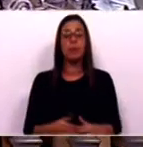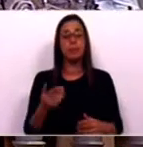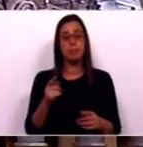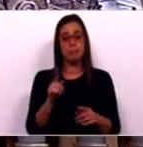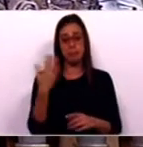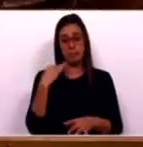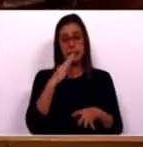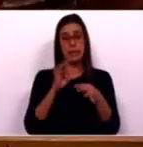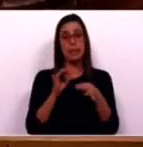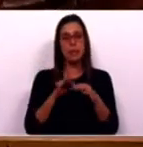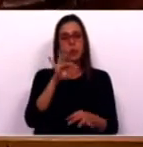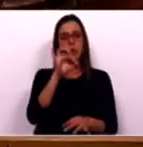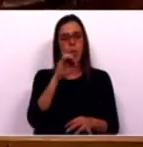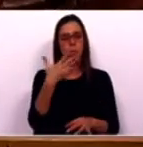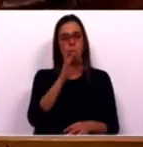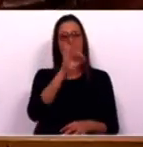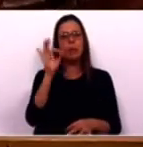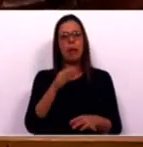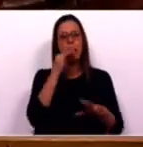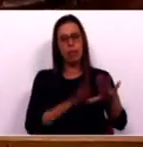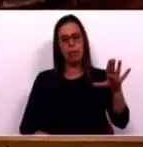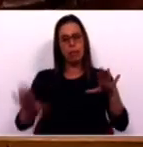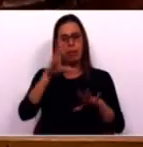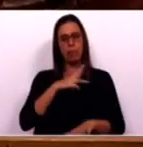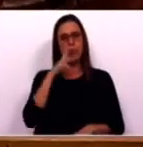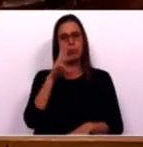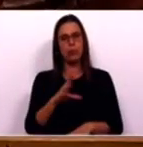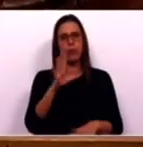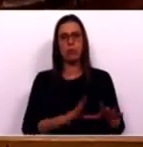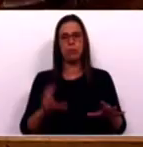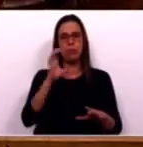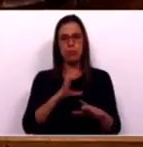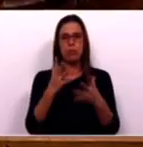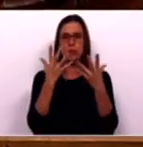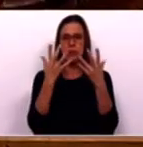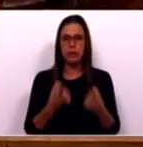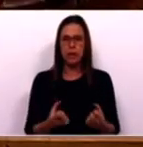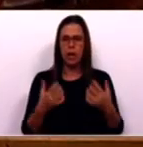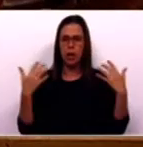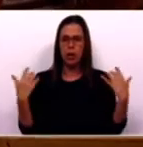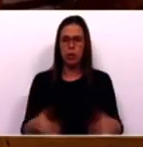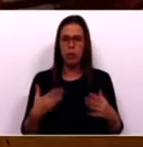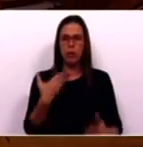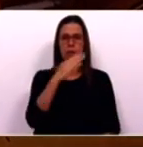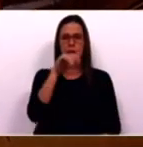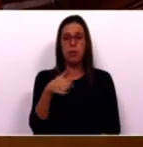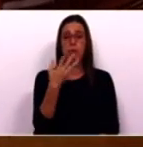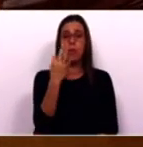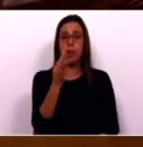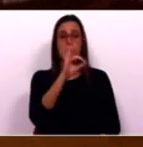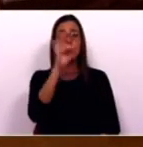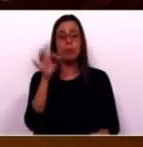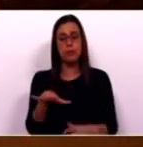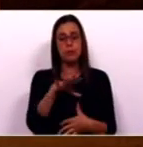No passado mês de setembro, mais de 81% do território de Portugal continental atingiu a seca severa e 7,4%